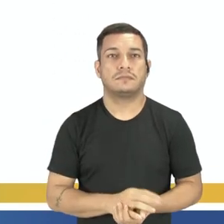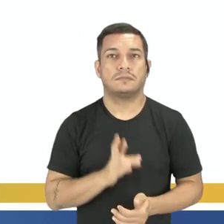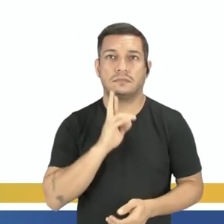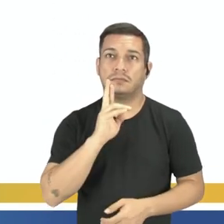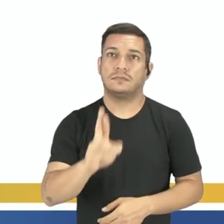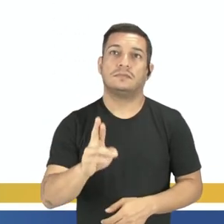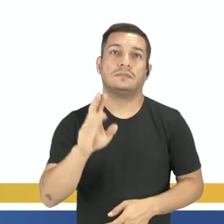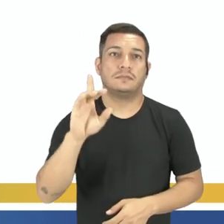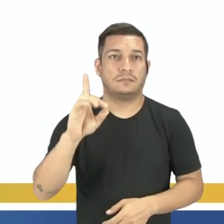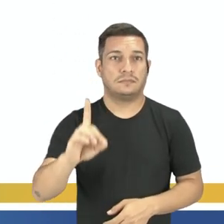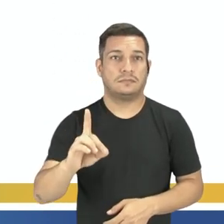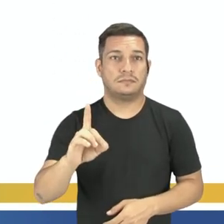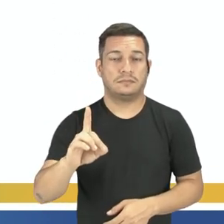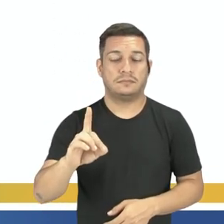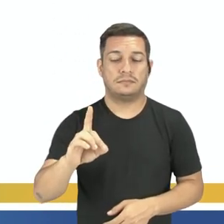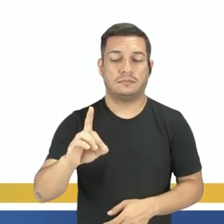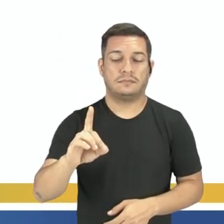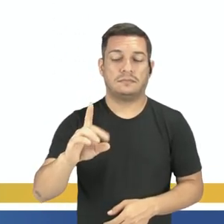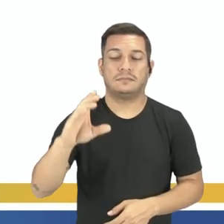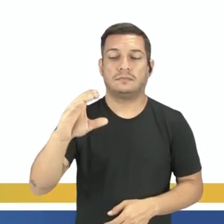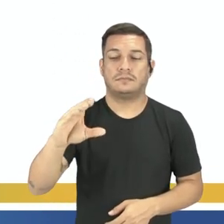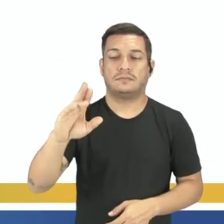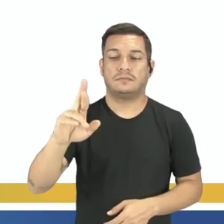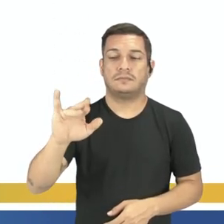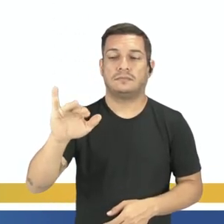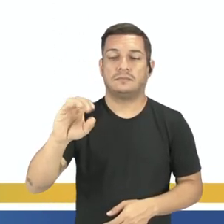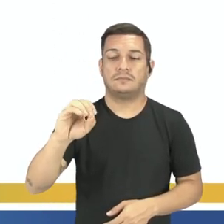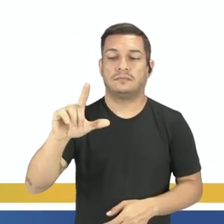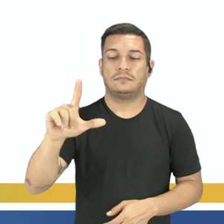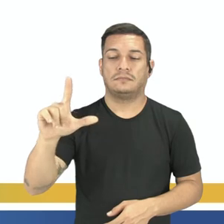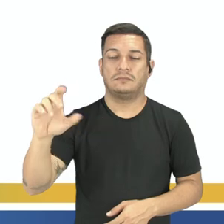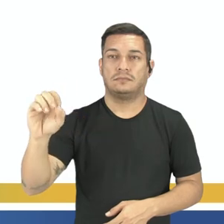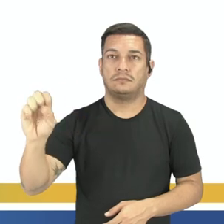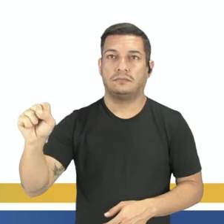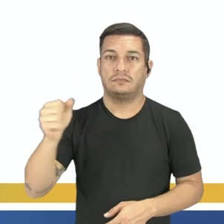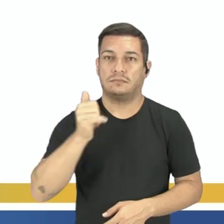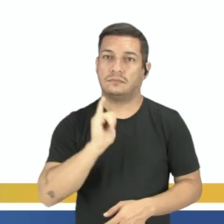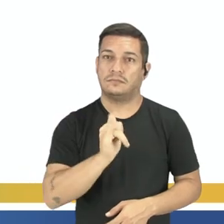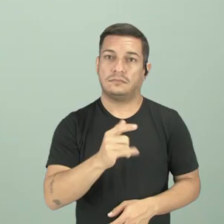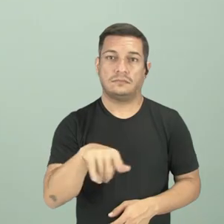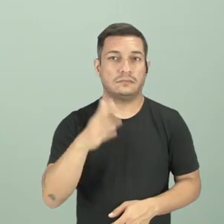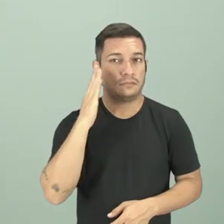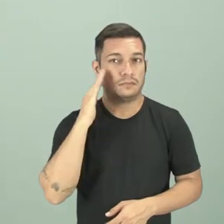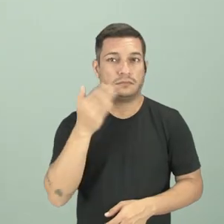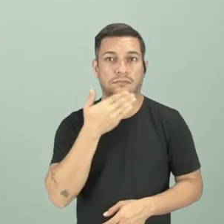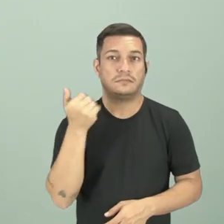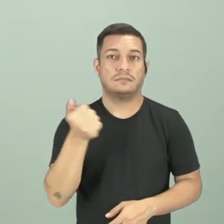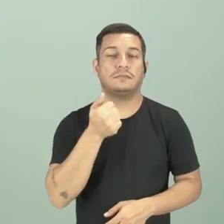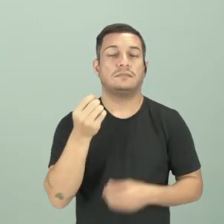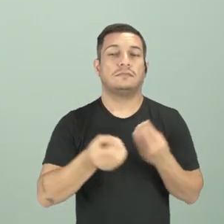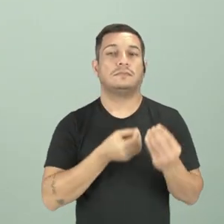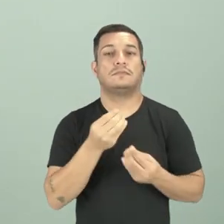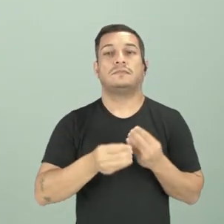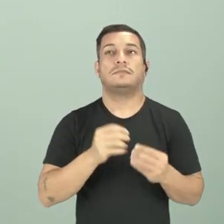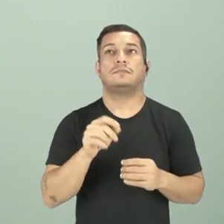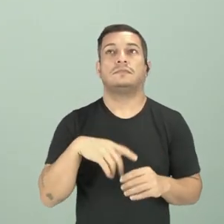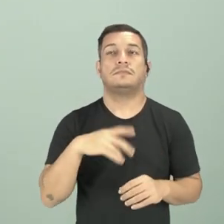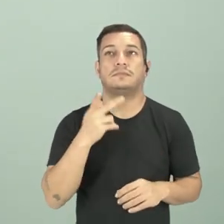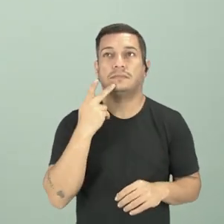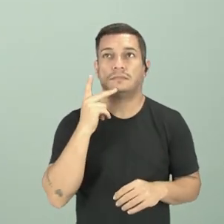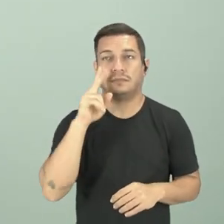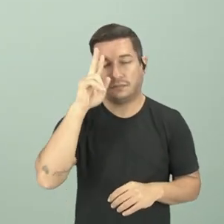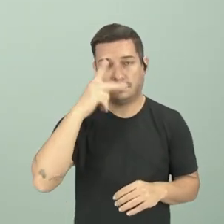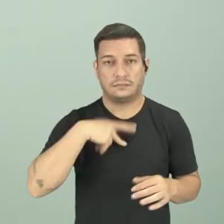para a nossa resposta, né? Letra D. Os crioulos. Como comentei, vocês vão entender ainda melhor como falarmos aí das